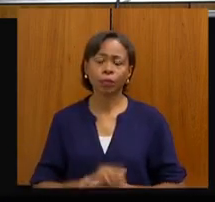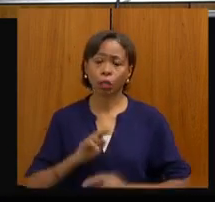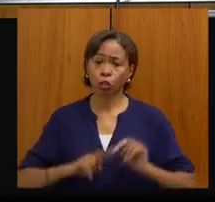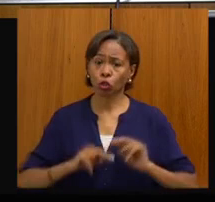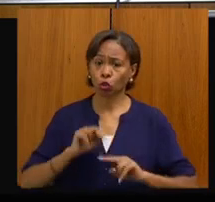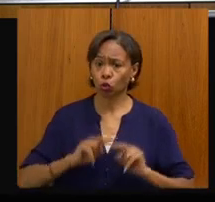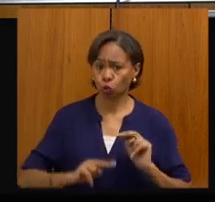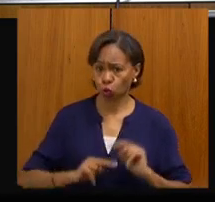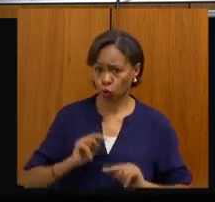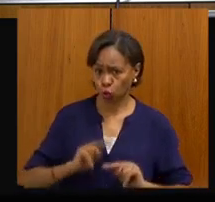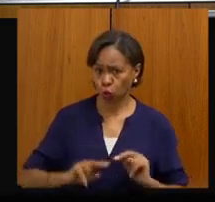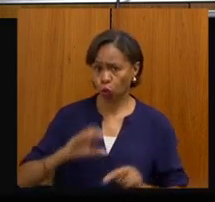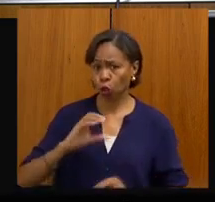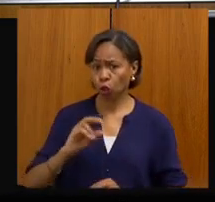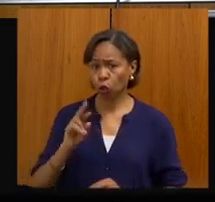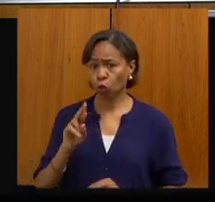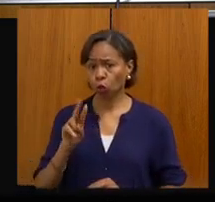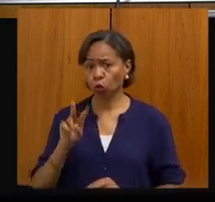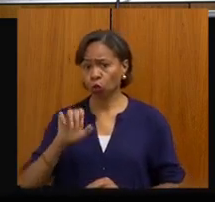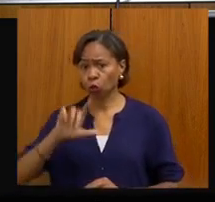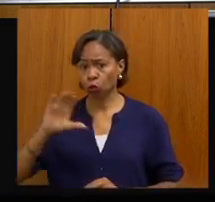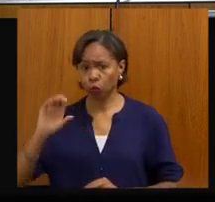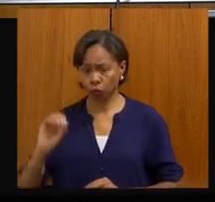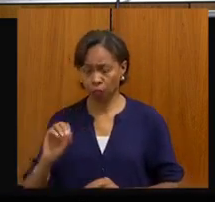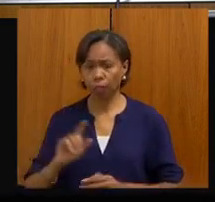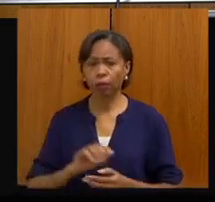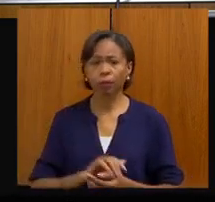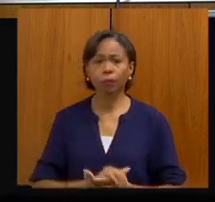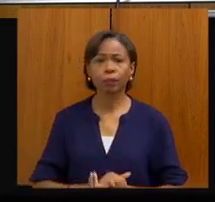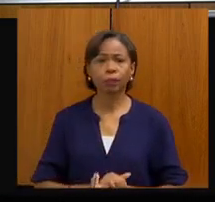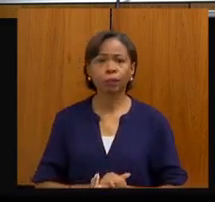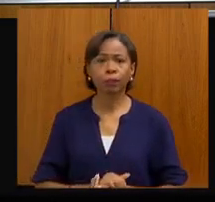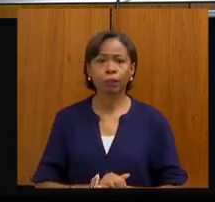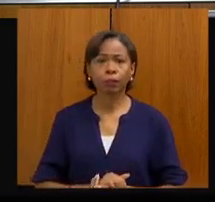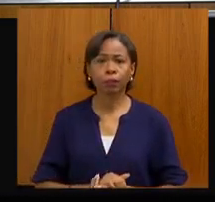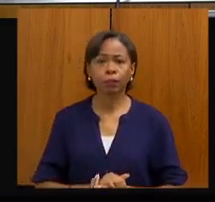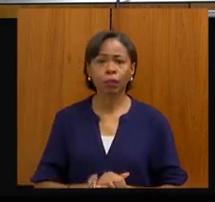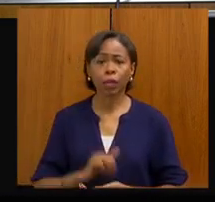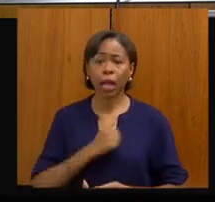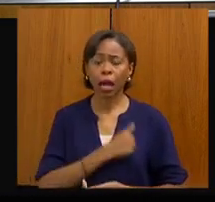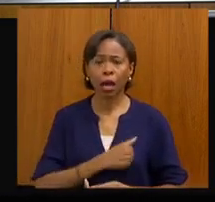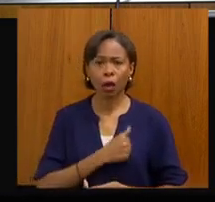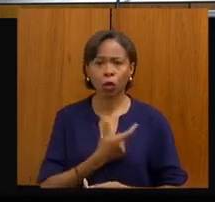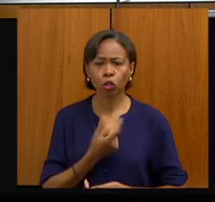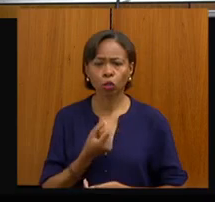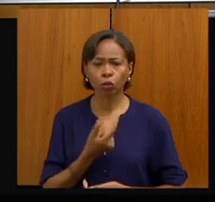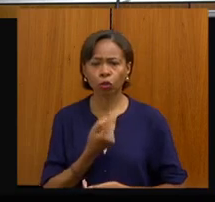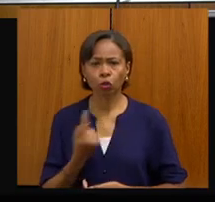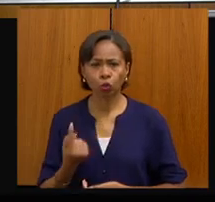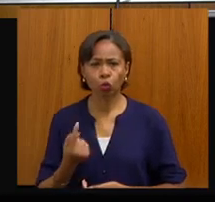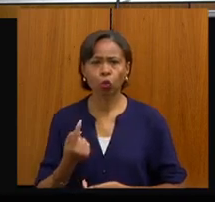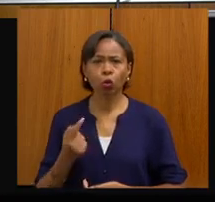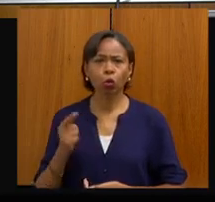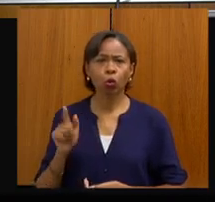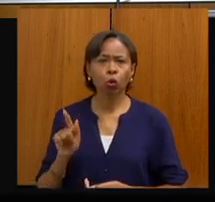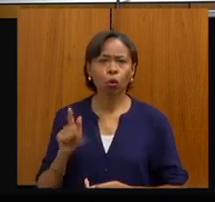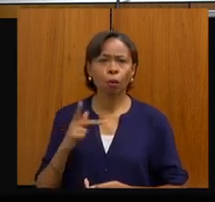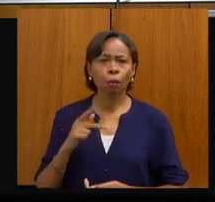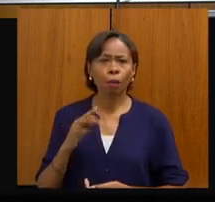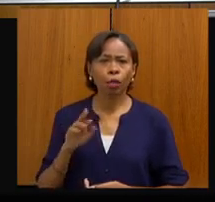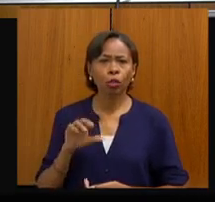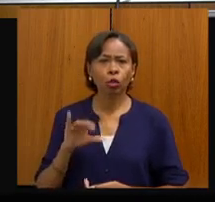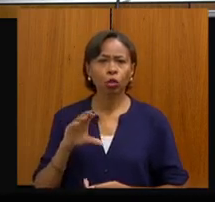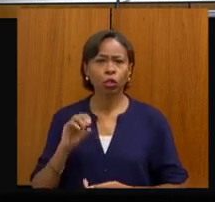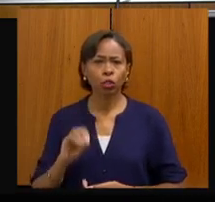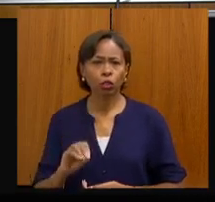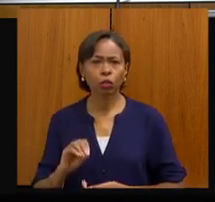Curvelo, Serviço de Radioterapia do Hospital Imaculada Conceição. Em agosto de 21, Patrocínio, a Santa Casa, como o NACOM. Em março,